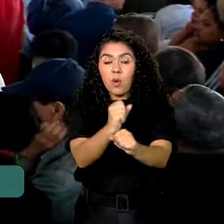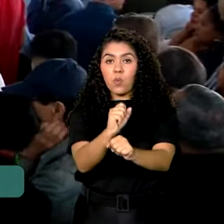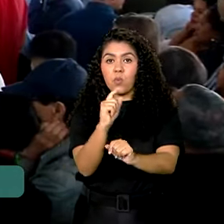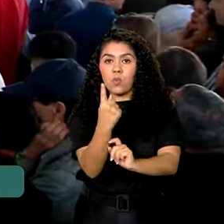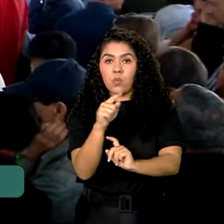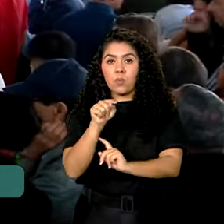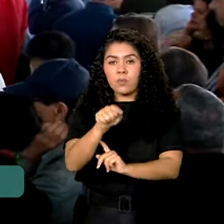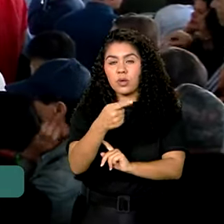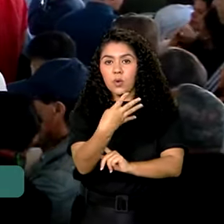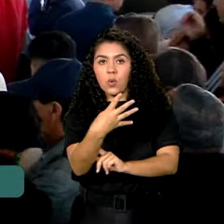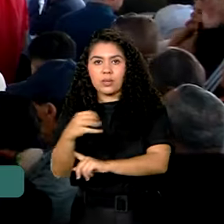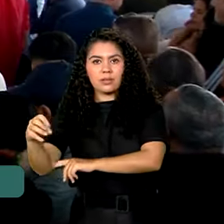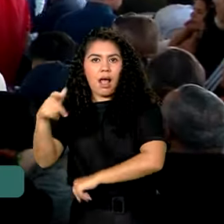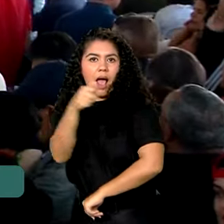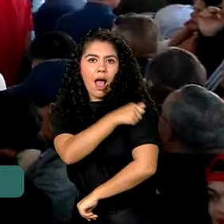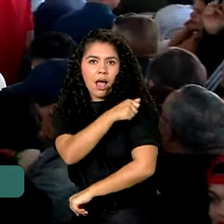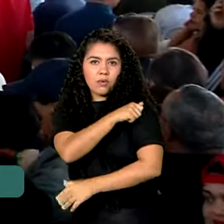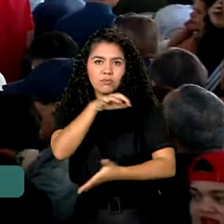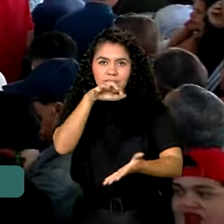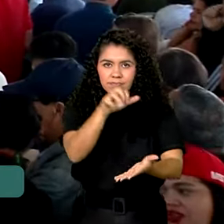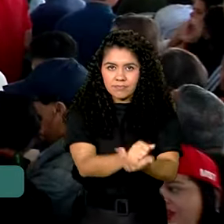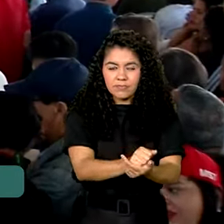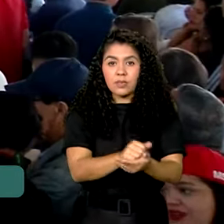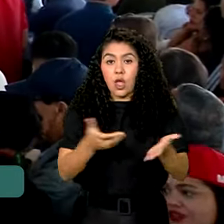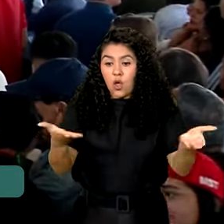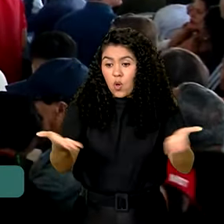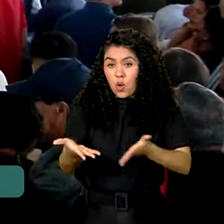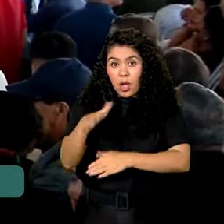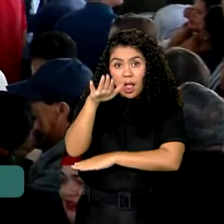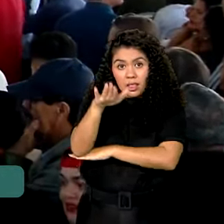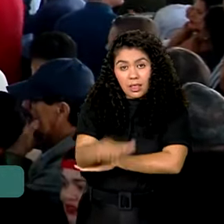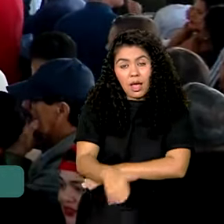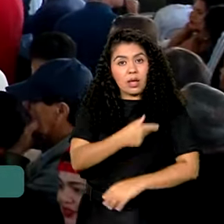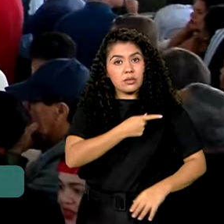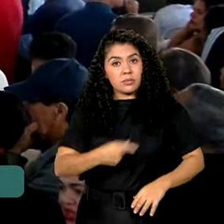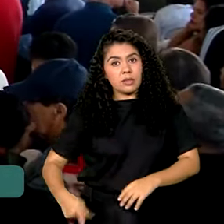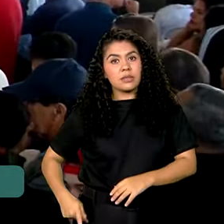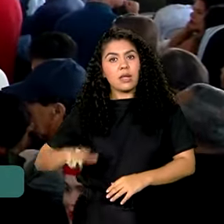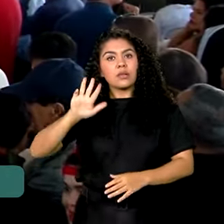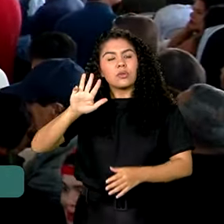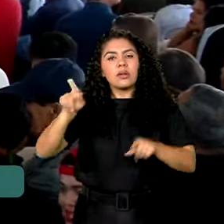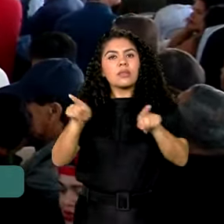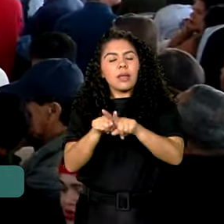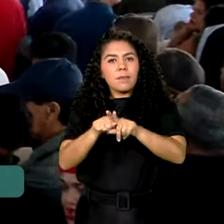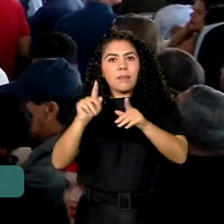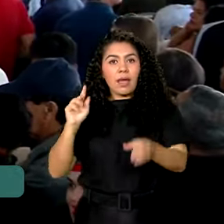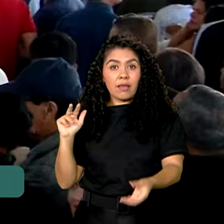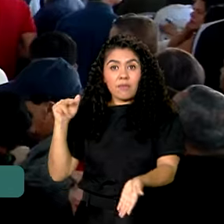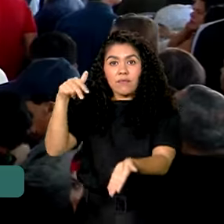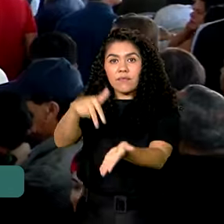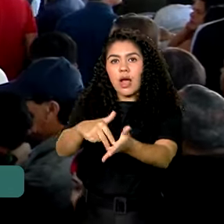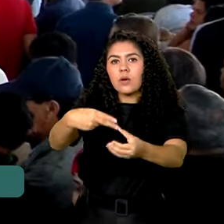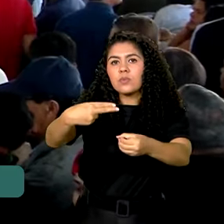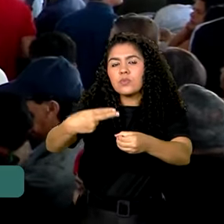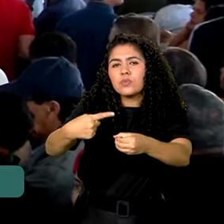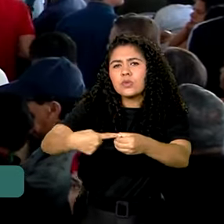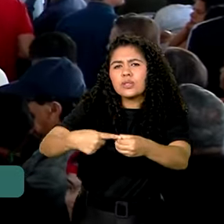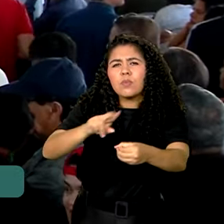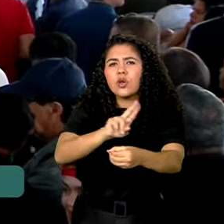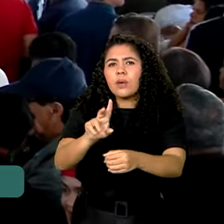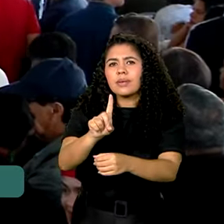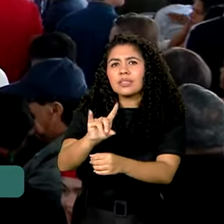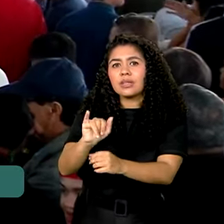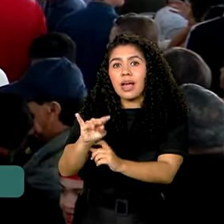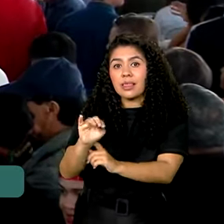alunos. Ainda hoje, hoje à tarde, o presidente Lula visita o município de Diadema, também na Grande